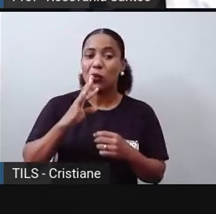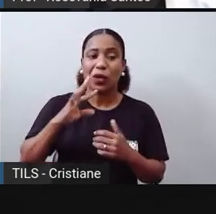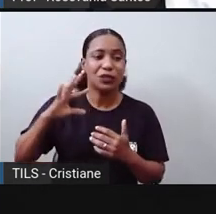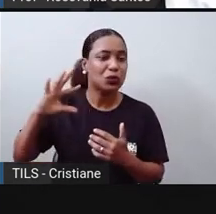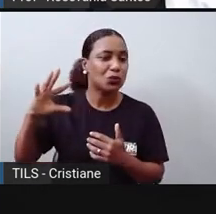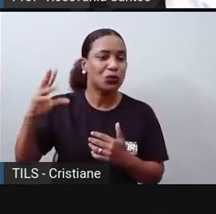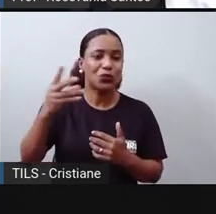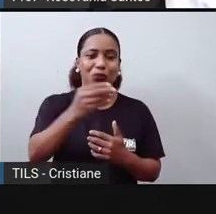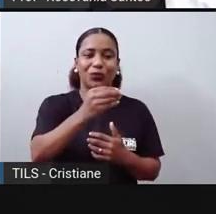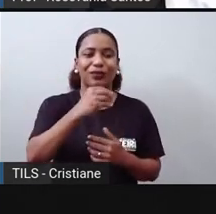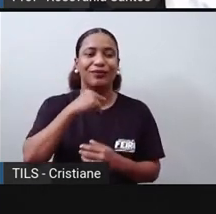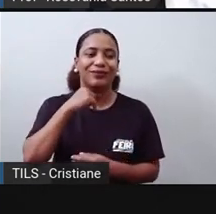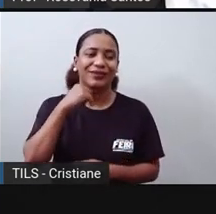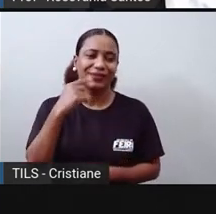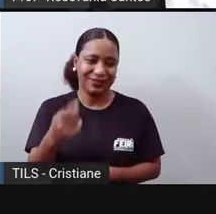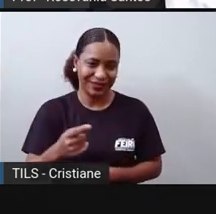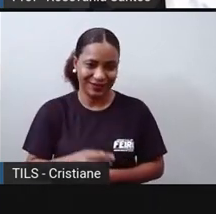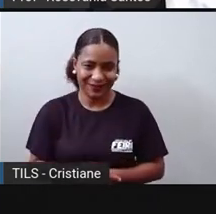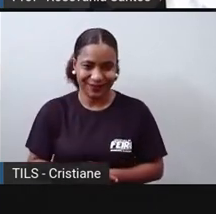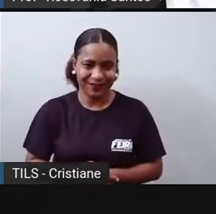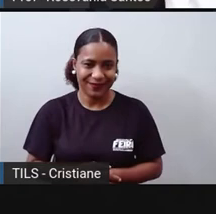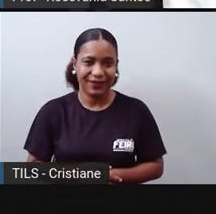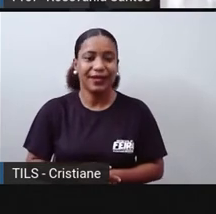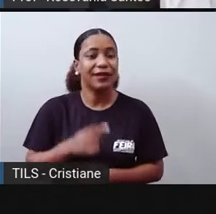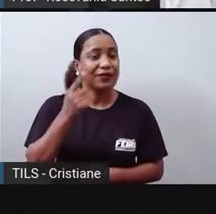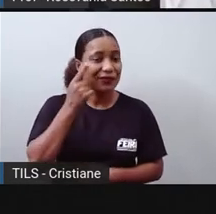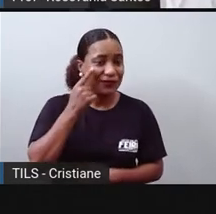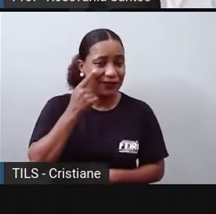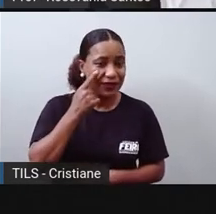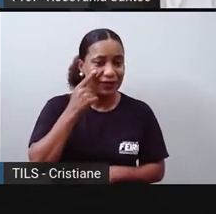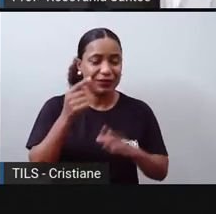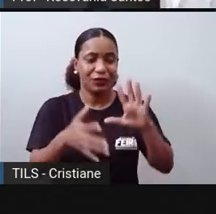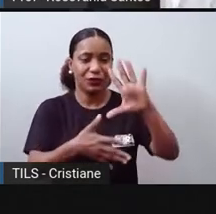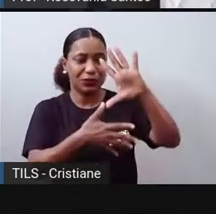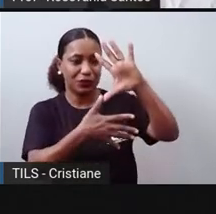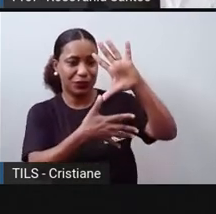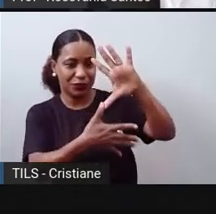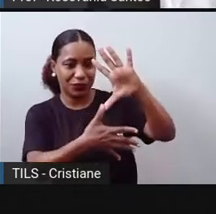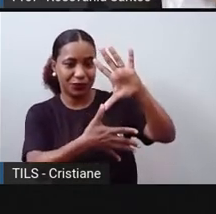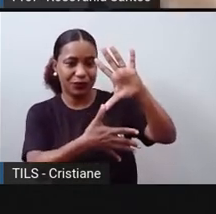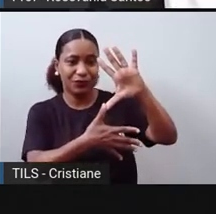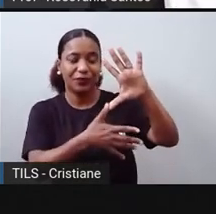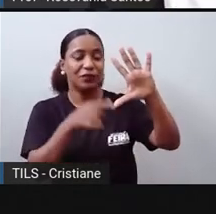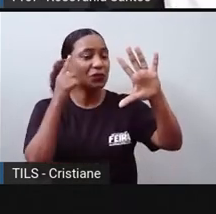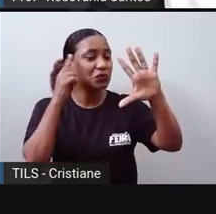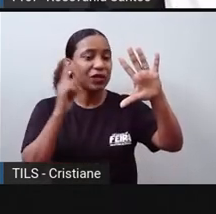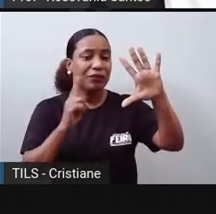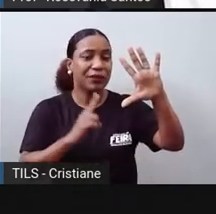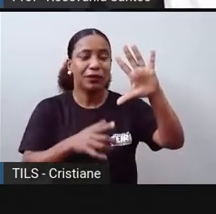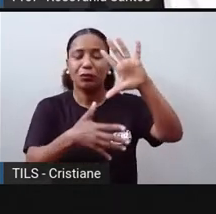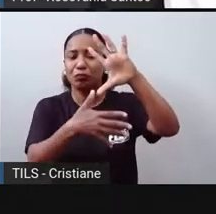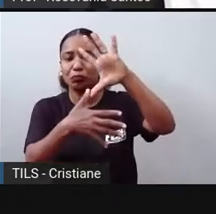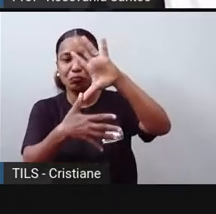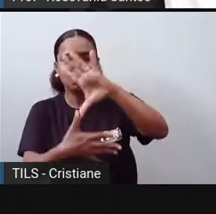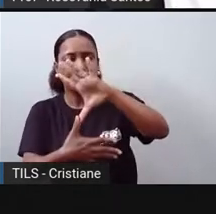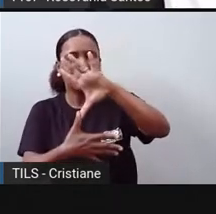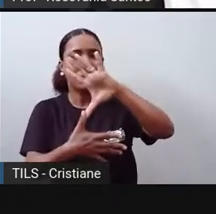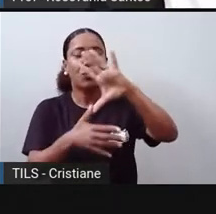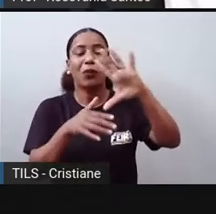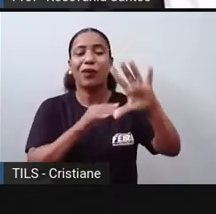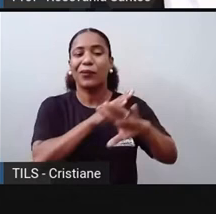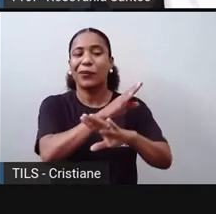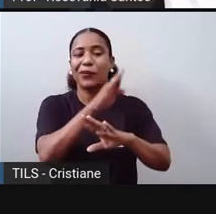viagem vindo pelo outro lado e deparava-se aqui, né, com o continente americano, né, que acabou